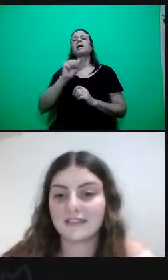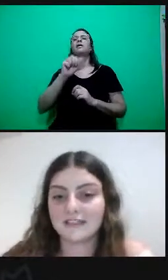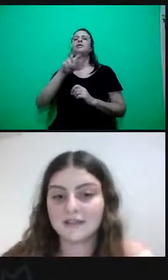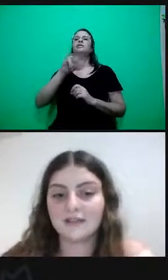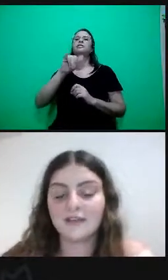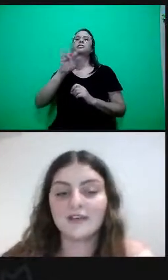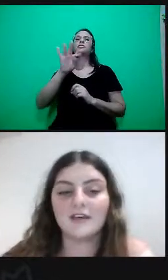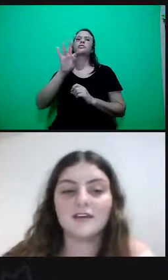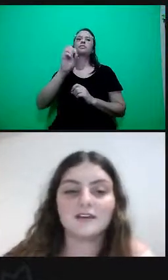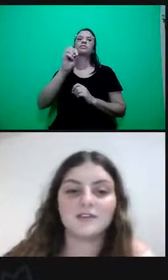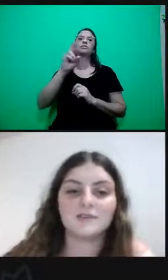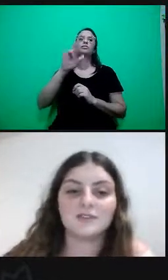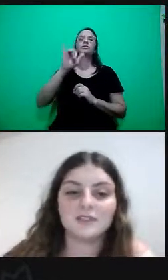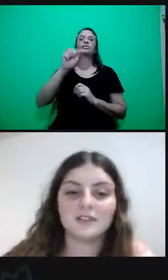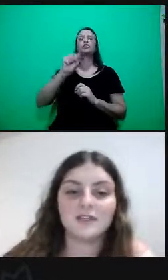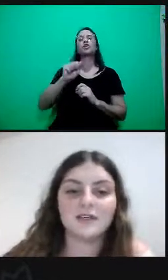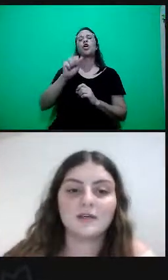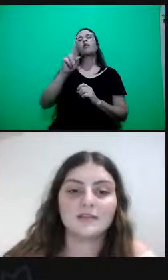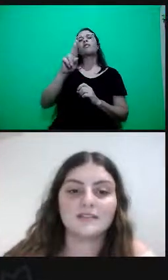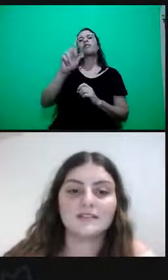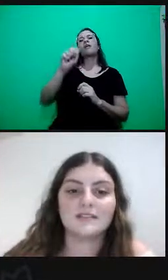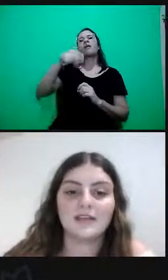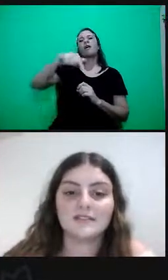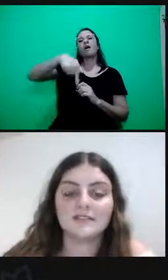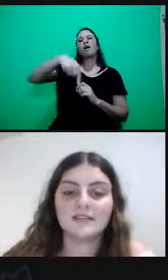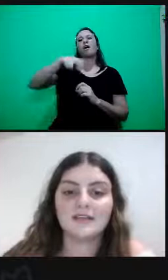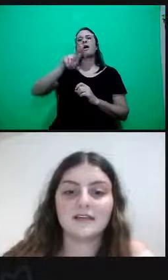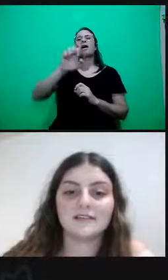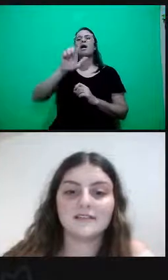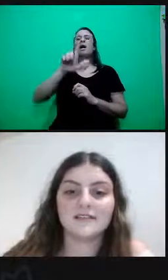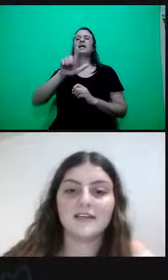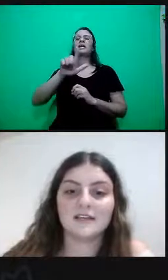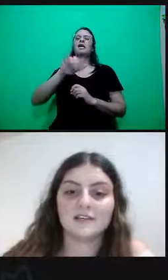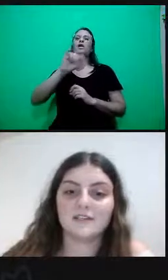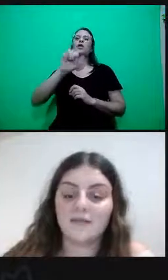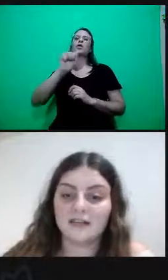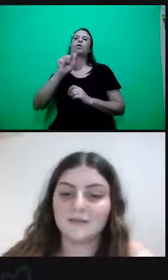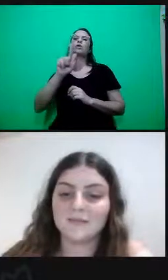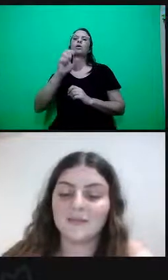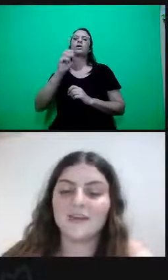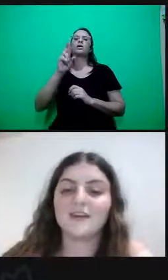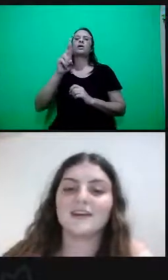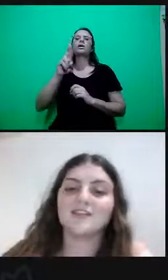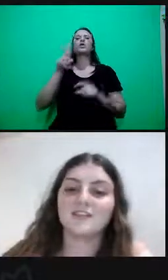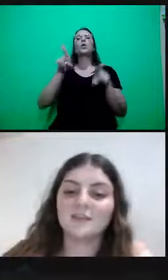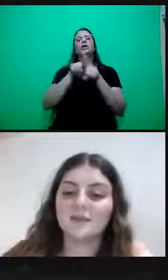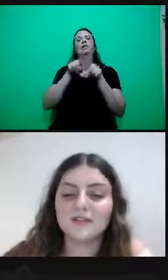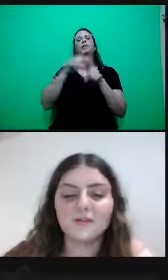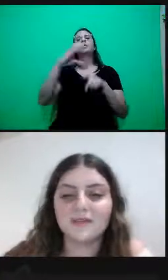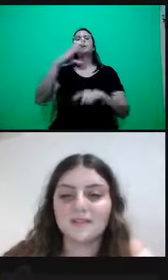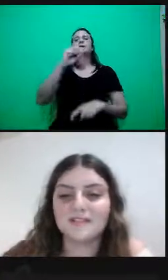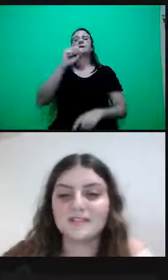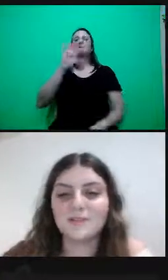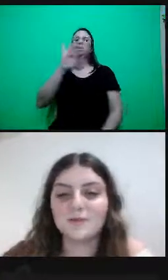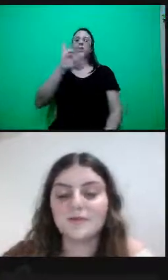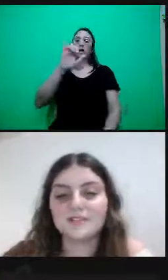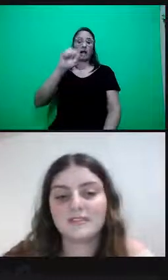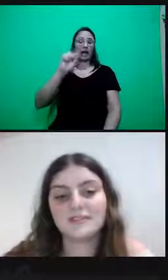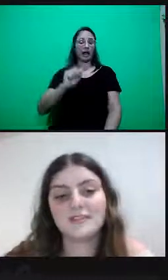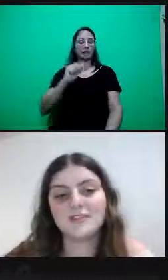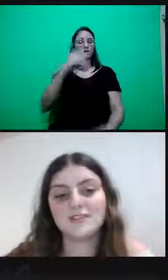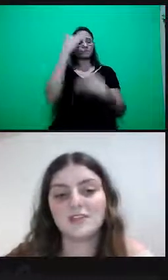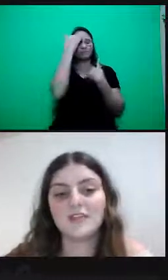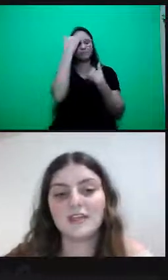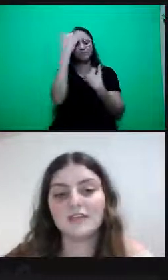Raquel Foquezato, Ícaro Gaspodini, Patrícia Ketzer e Cátia Gemelli. Gratidão pela companhia nesse duro